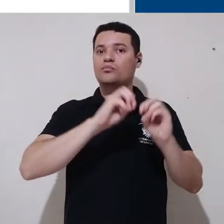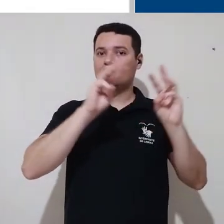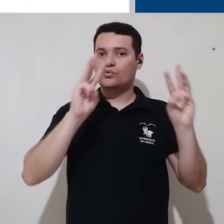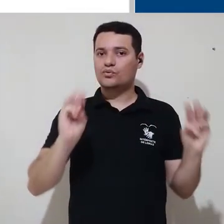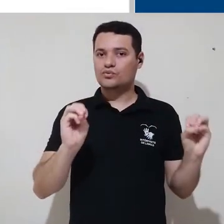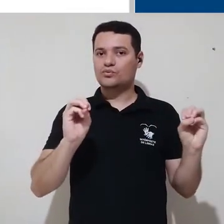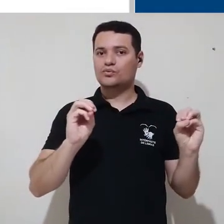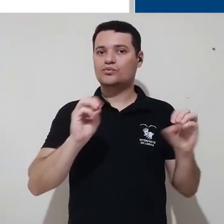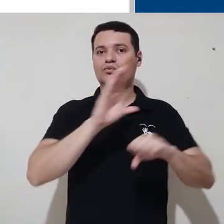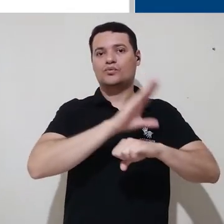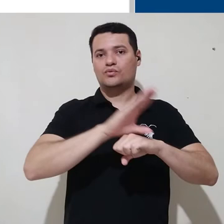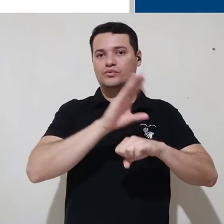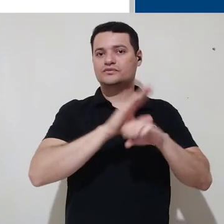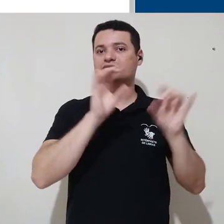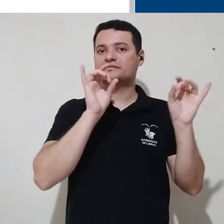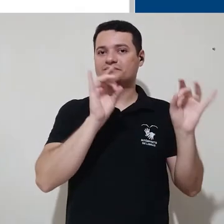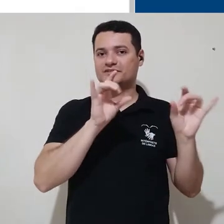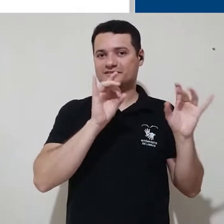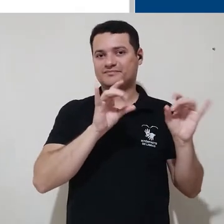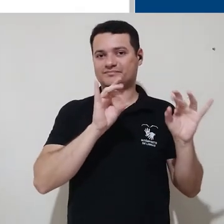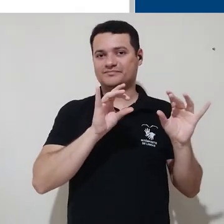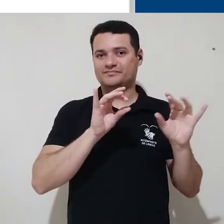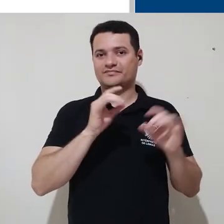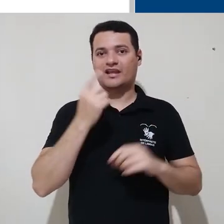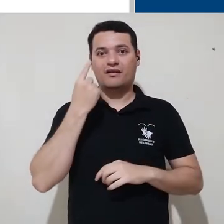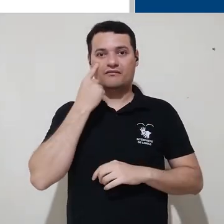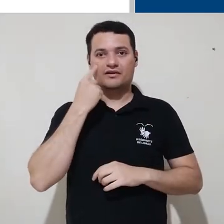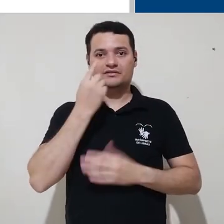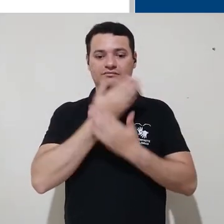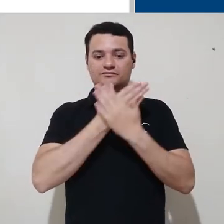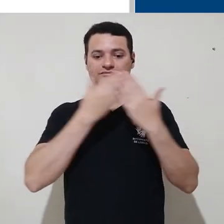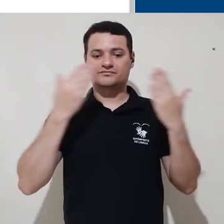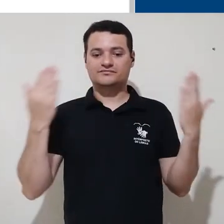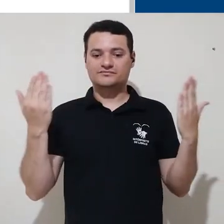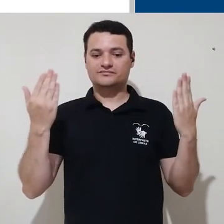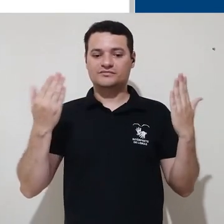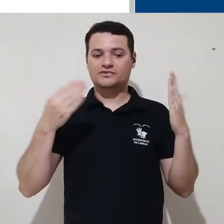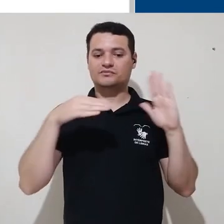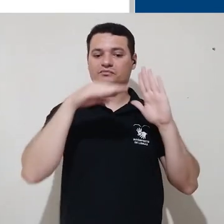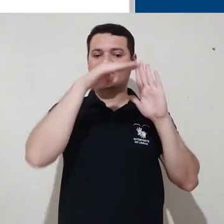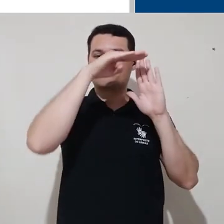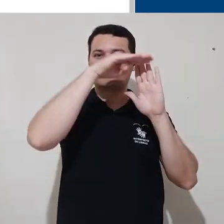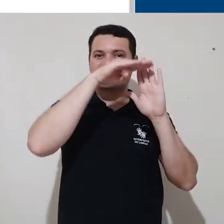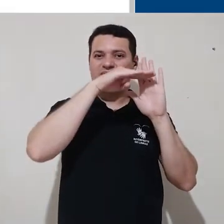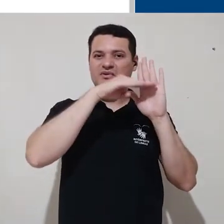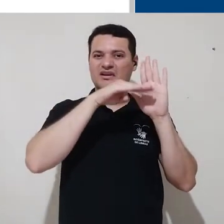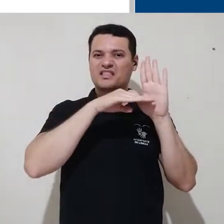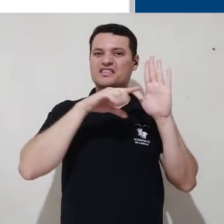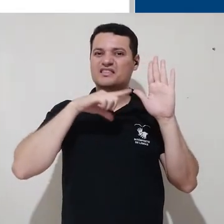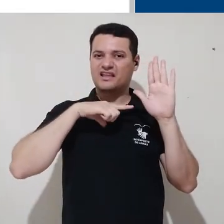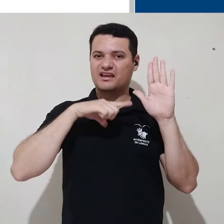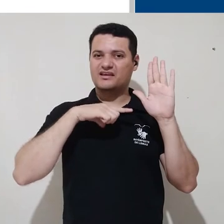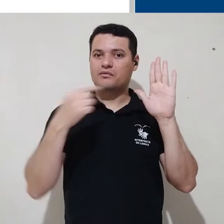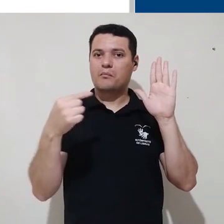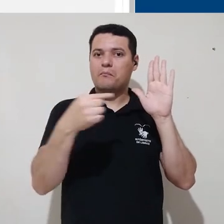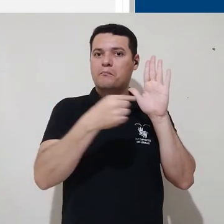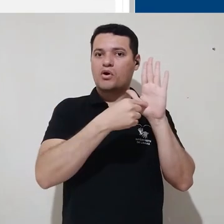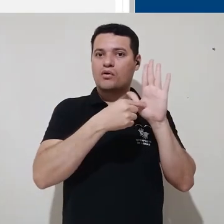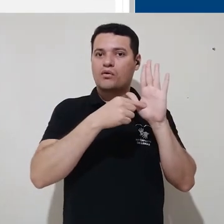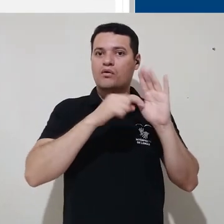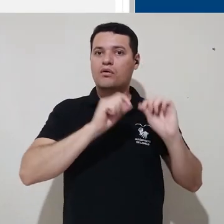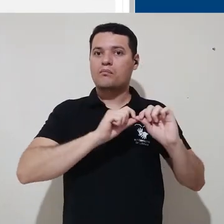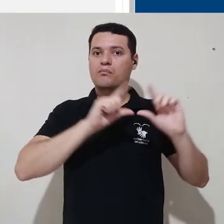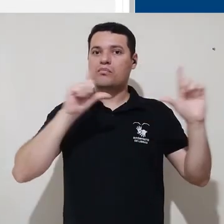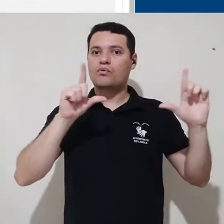especialização e aperfeiçoamento. Aqui, nós podemos, por exemplo, entrar em categorias